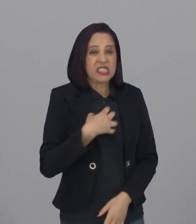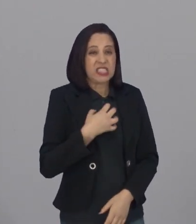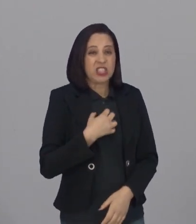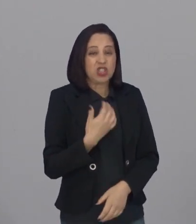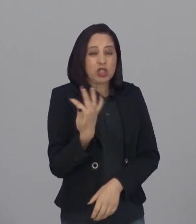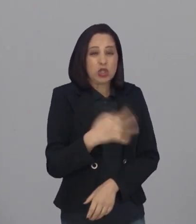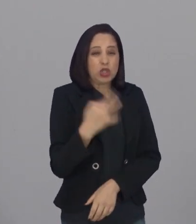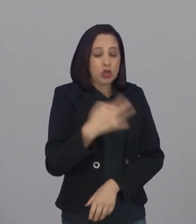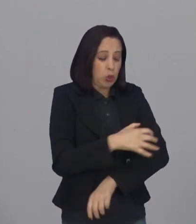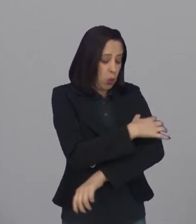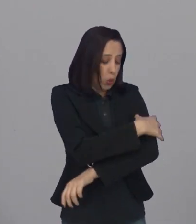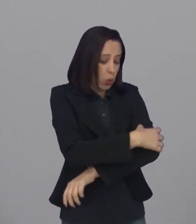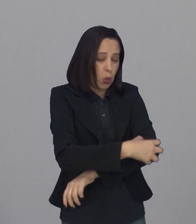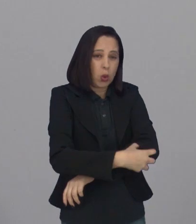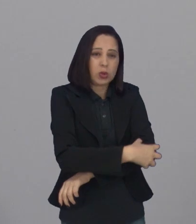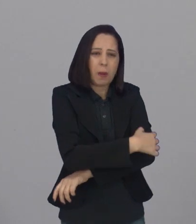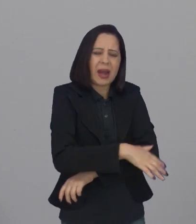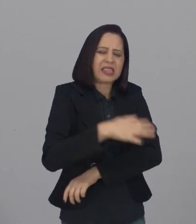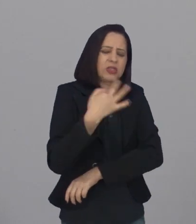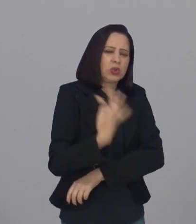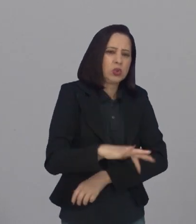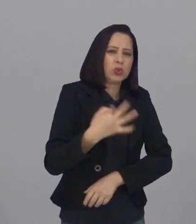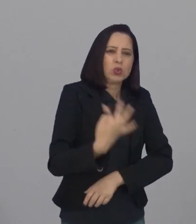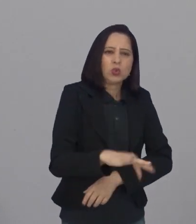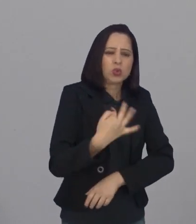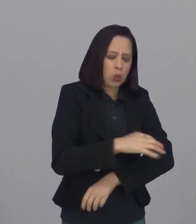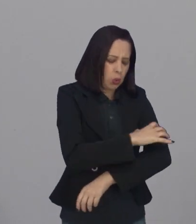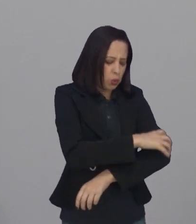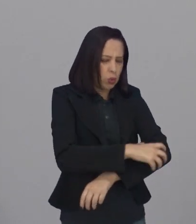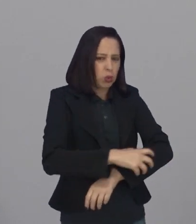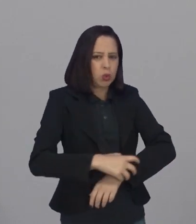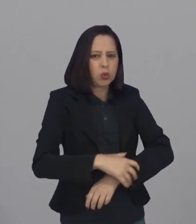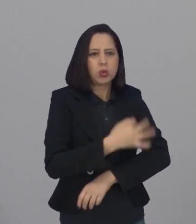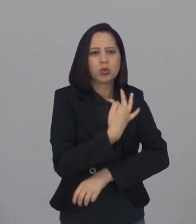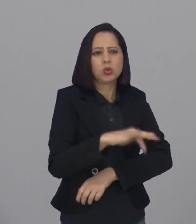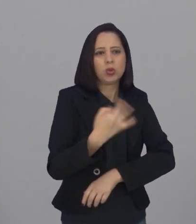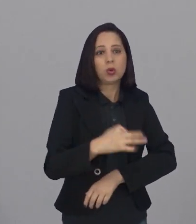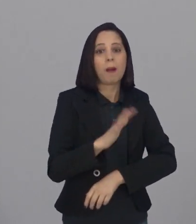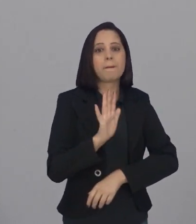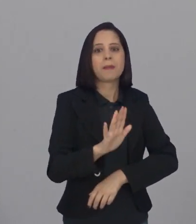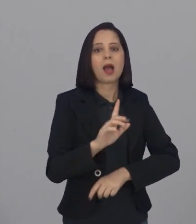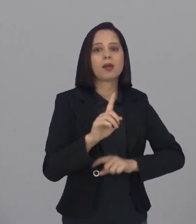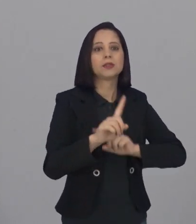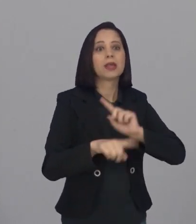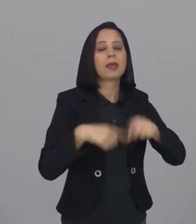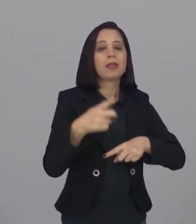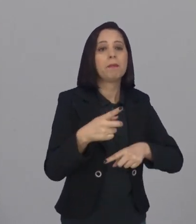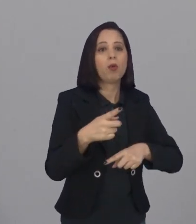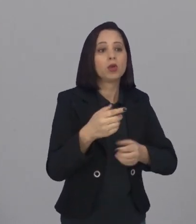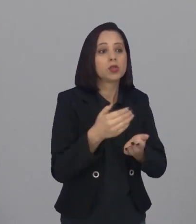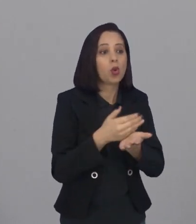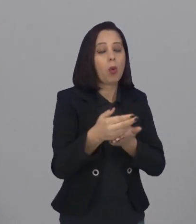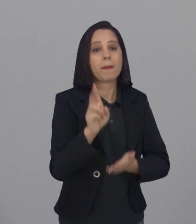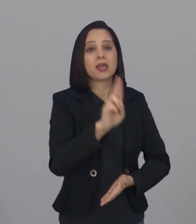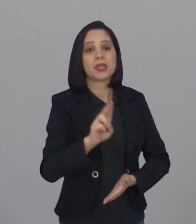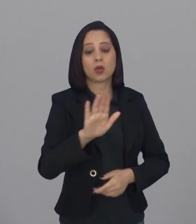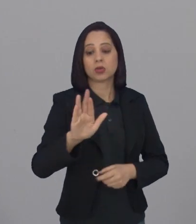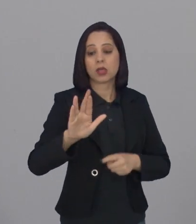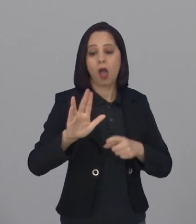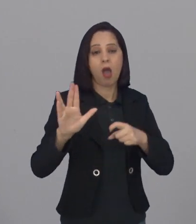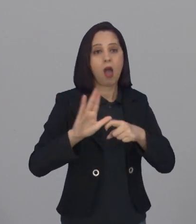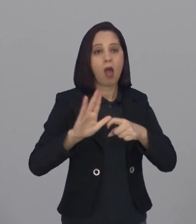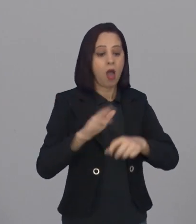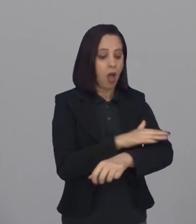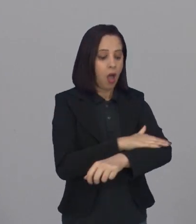que foi a descoberta do Parkinson, só foi sanada quando eu comecei com o cannabidiol. Então, o aconteceu?